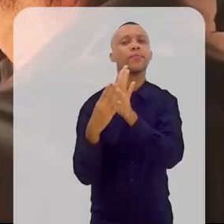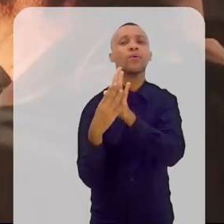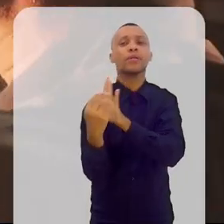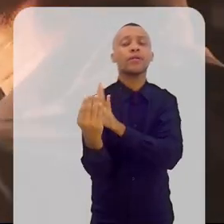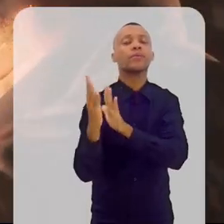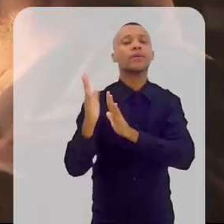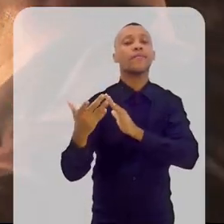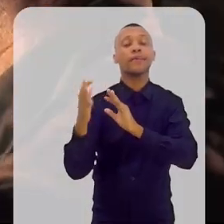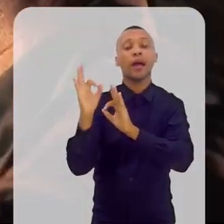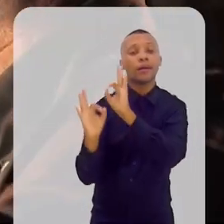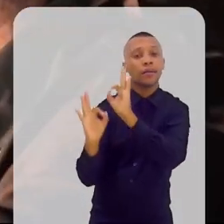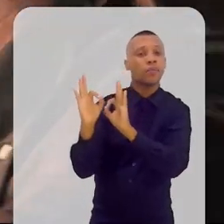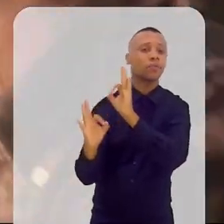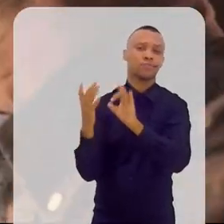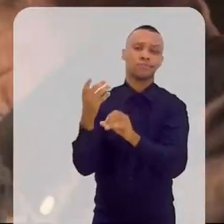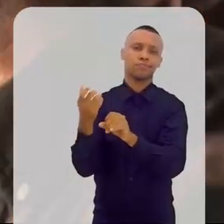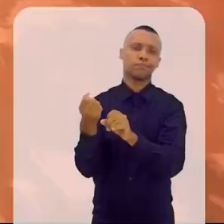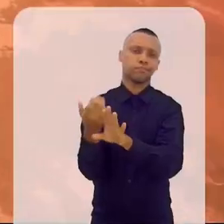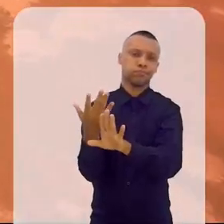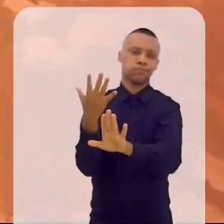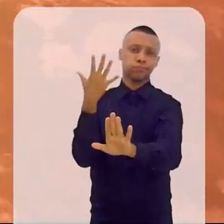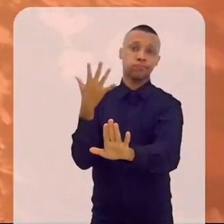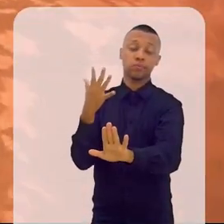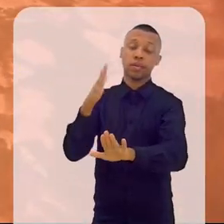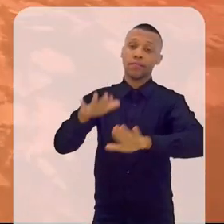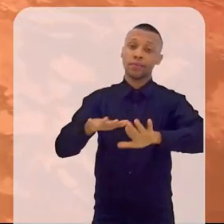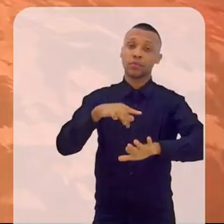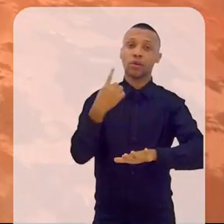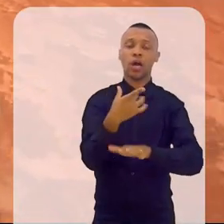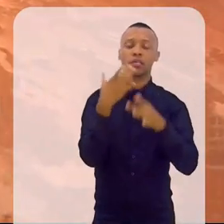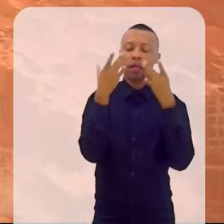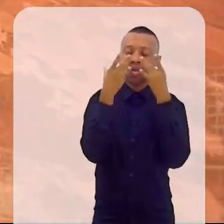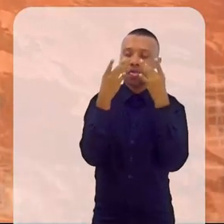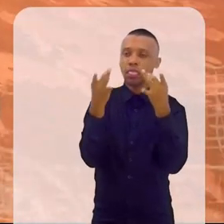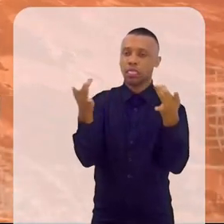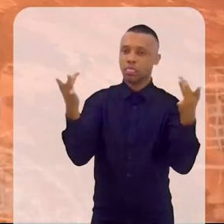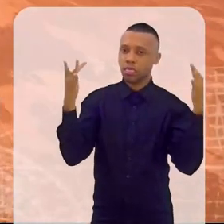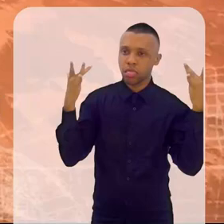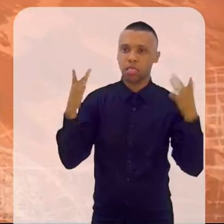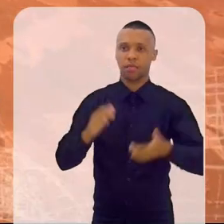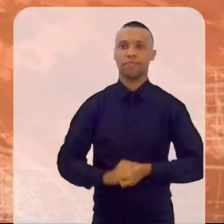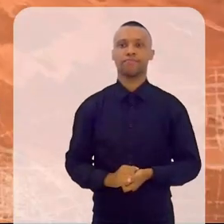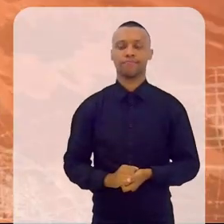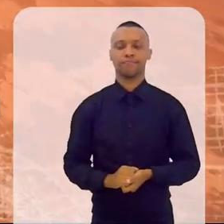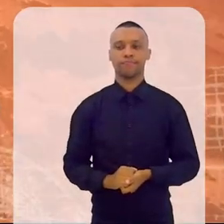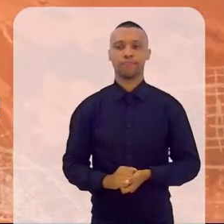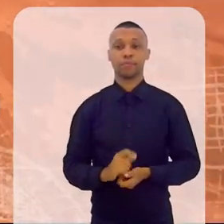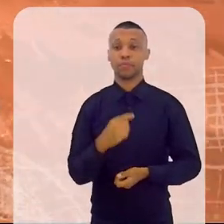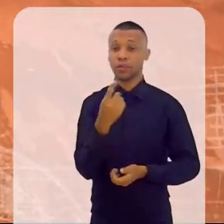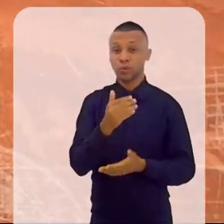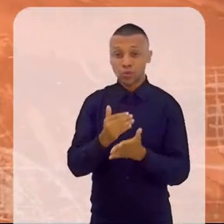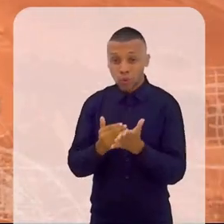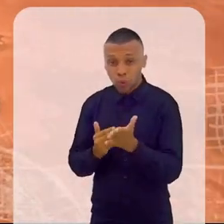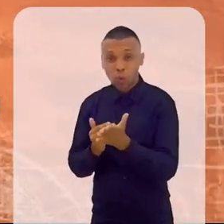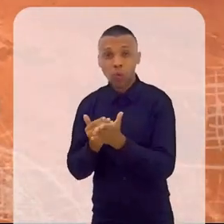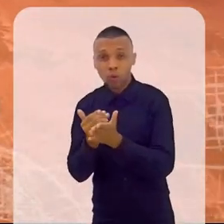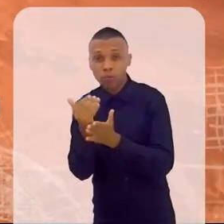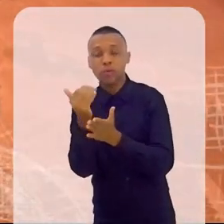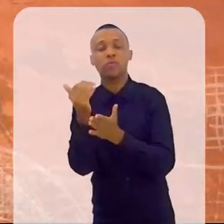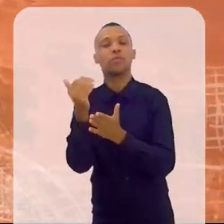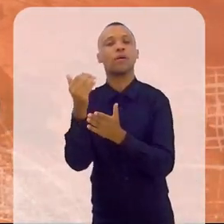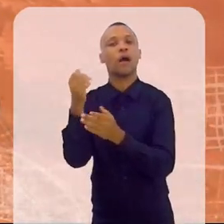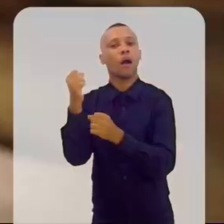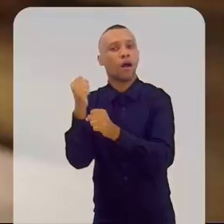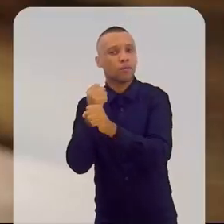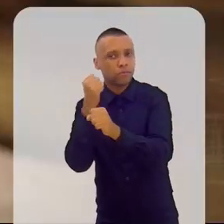E que de repente nós nos esquecemos de olhar. Bom, esse aí já começou, não é que agora, desde que começou, o